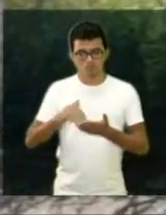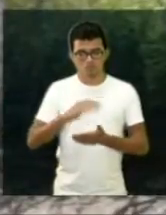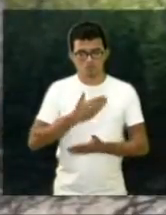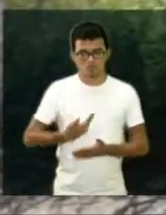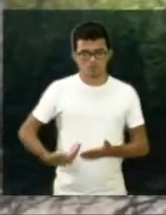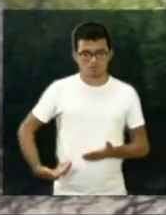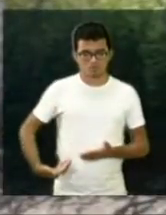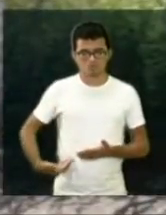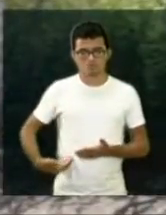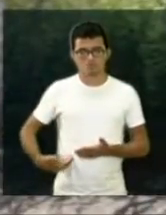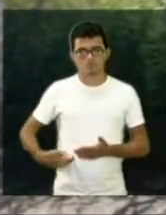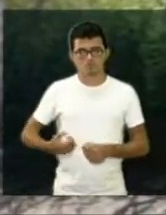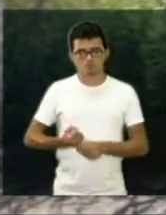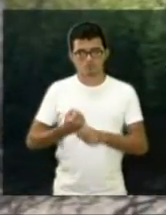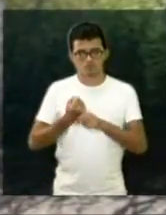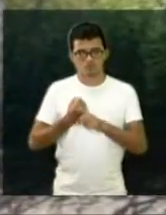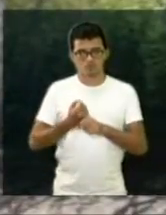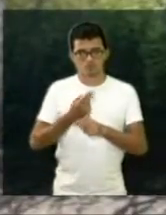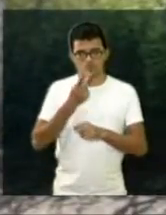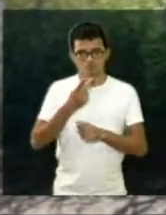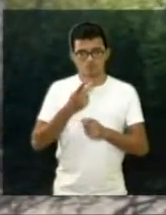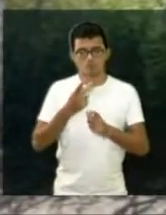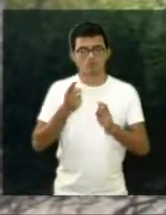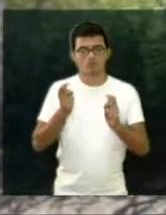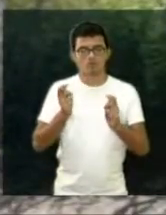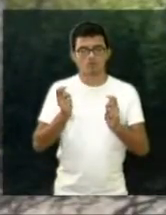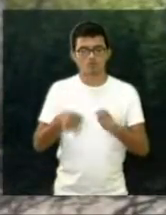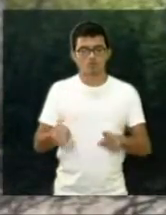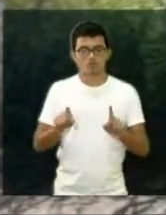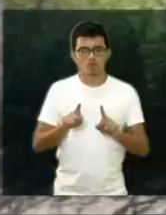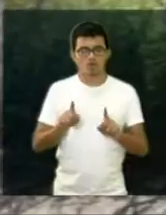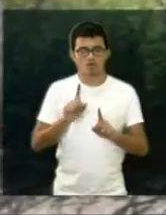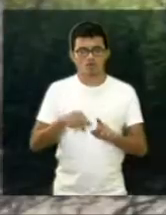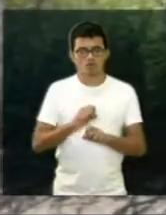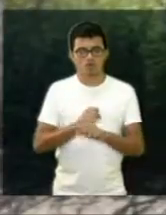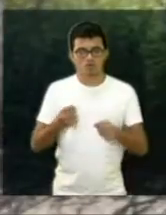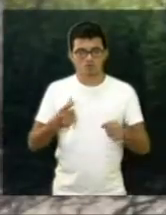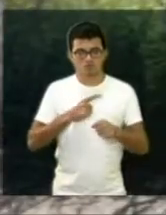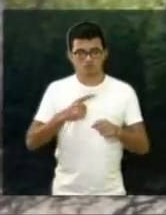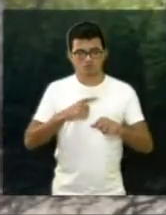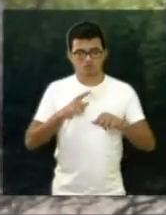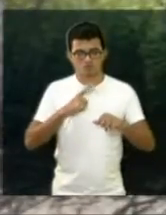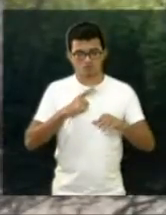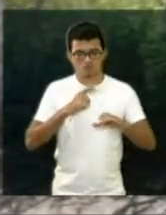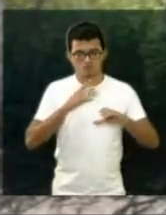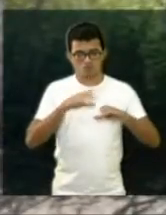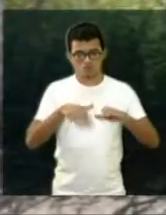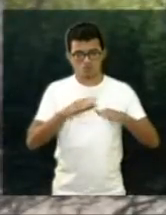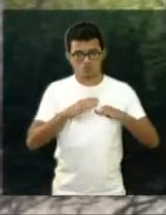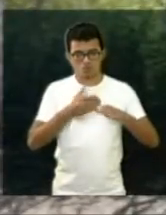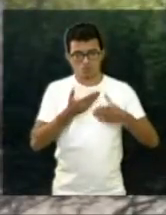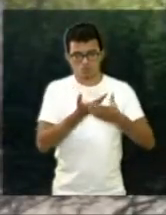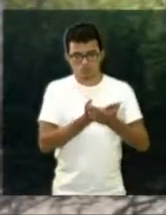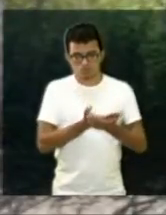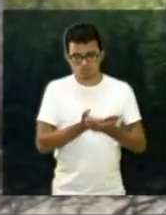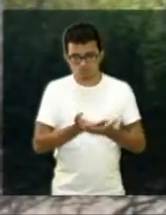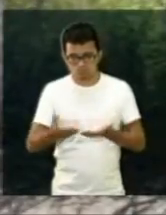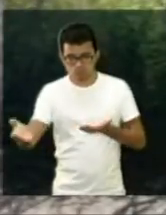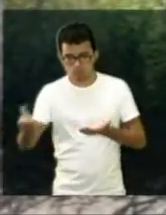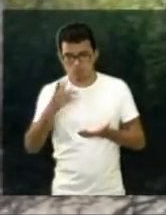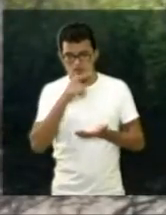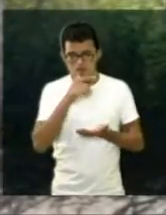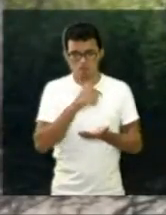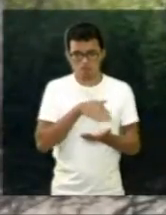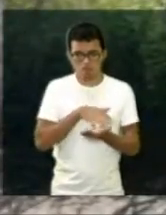nosso secretário de obra, falava que não tinha condições de fazer uma canaleta de 10 metros, que toda a água que vinha da